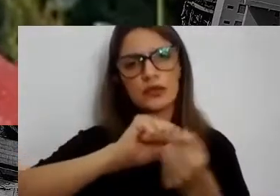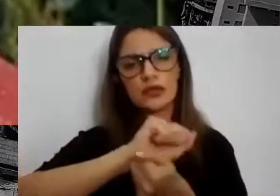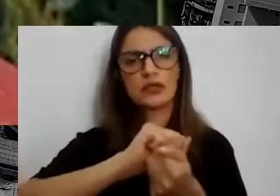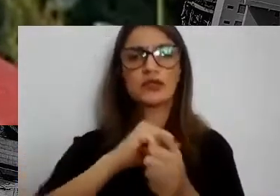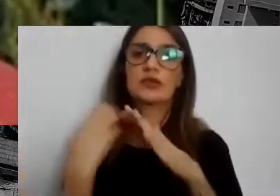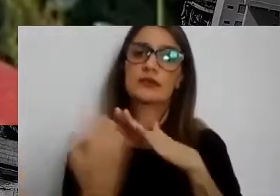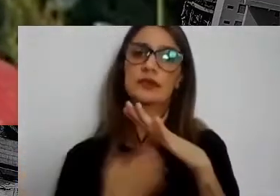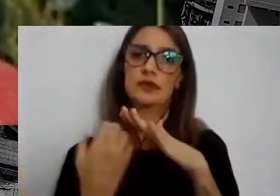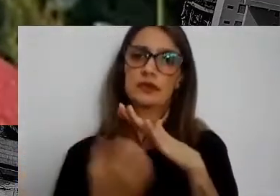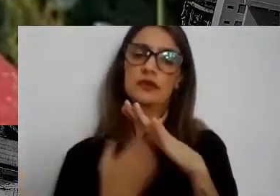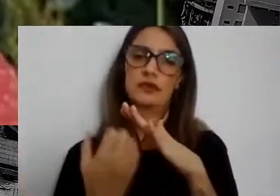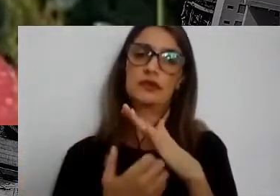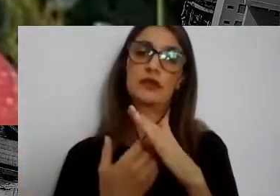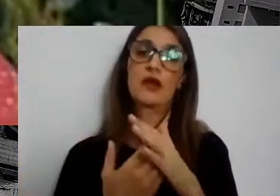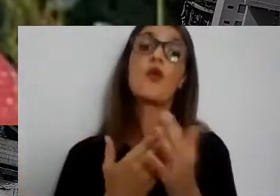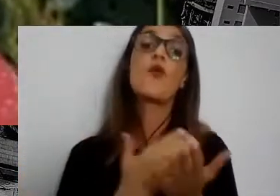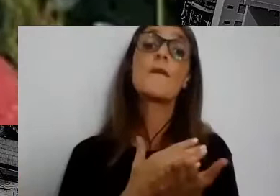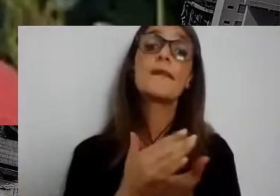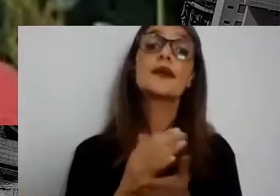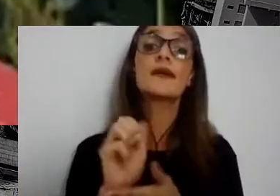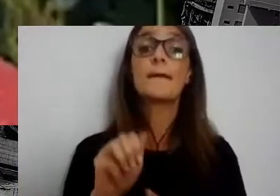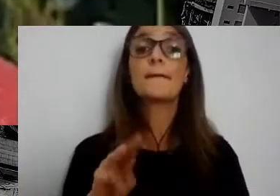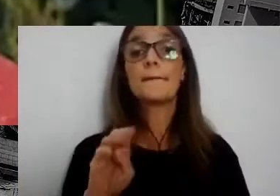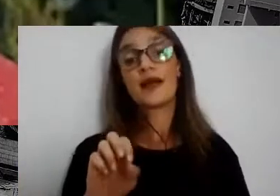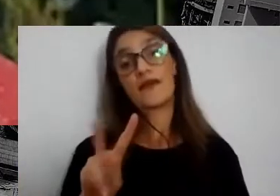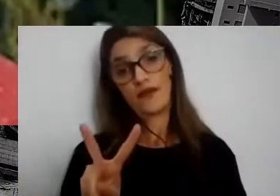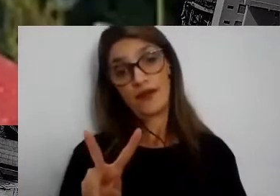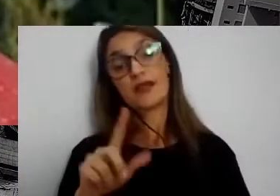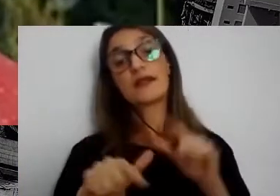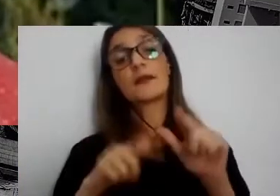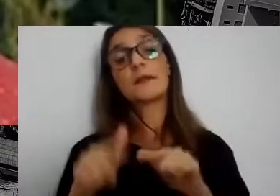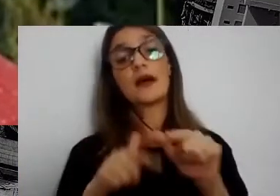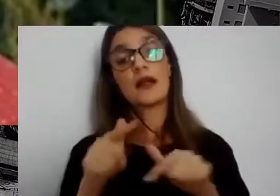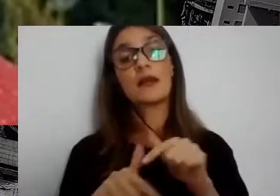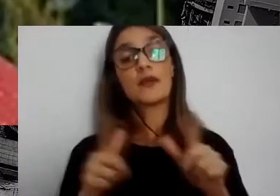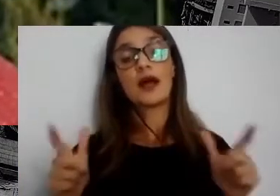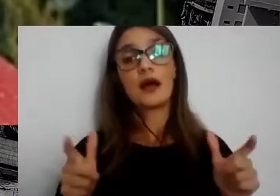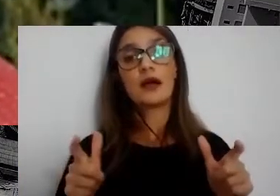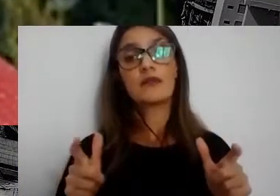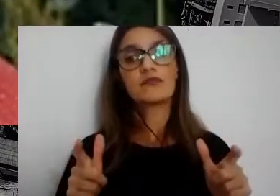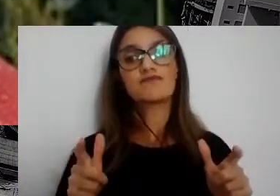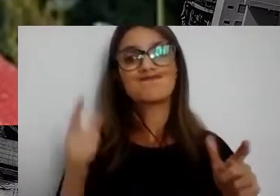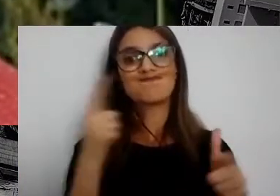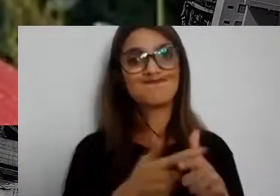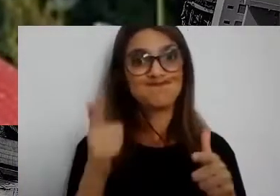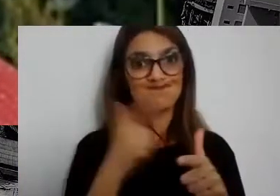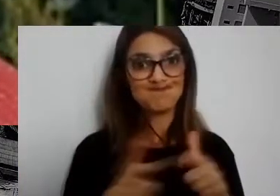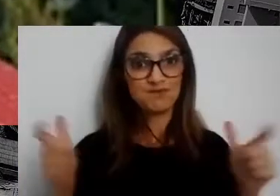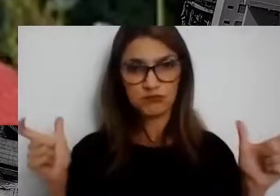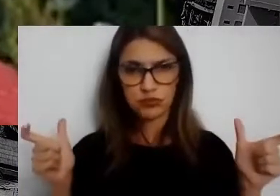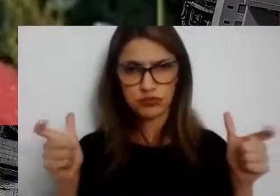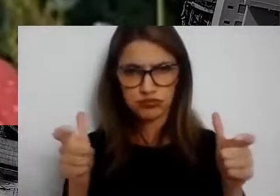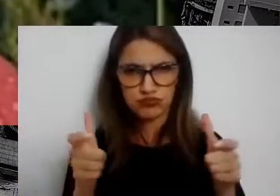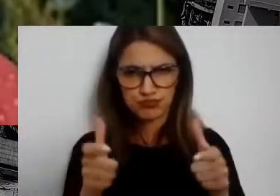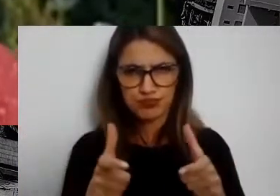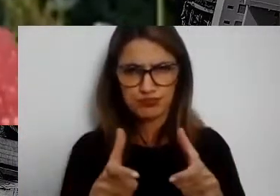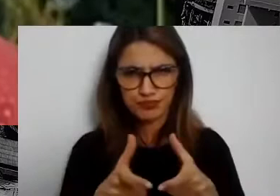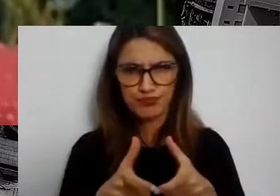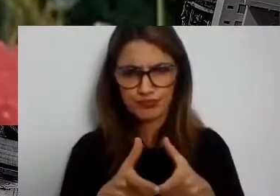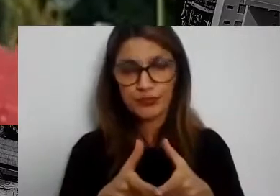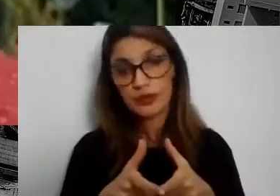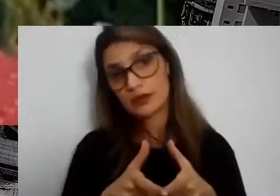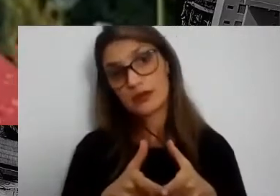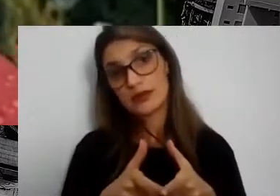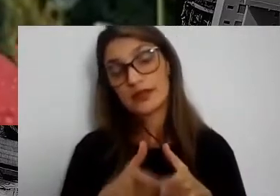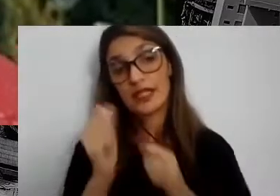a criação da Ambev, a gente trabalha para diminuir o impacto das nossas operações no meio ambiente e